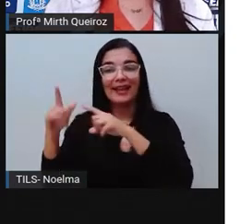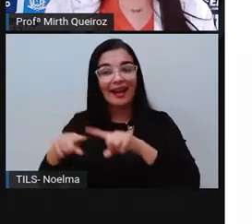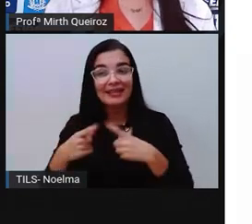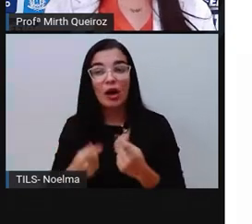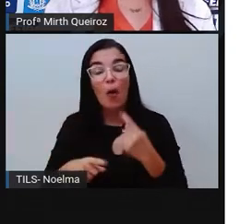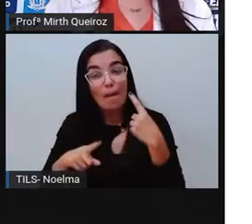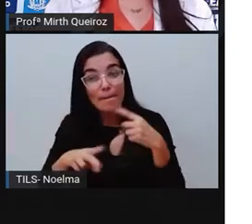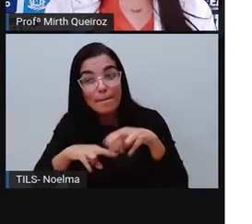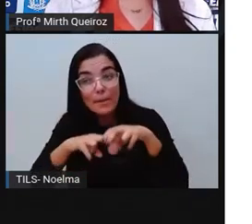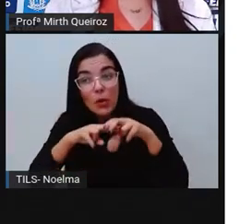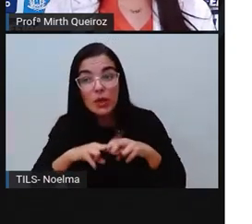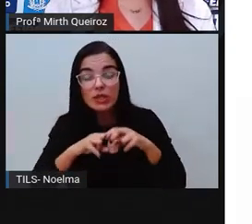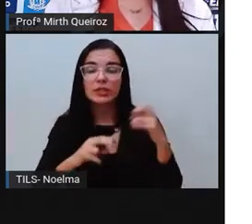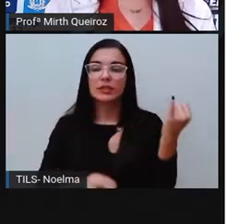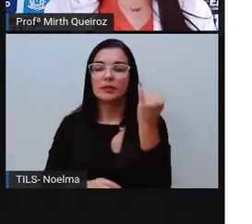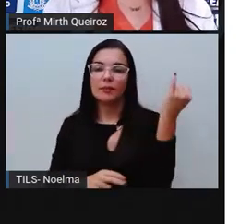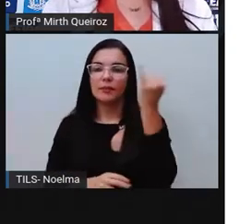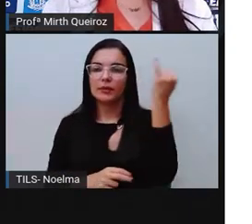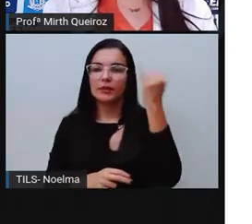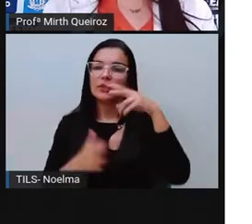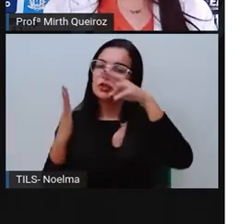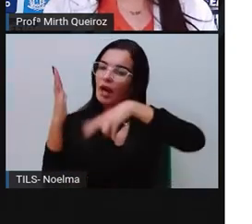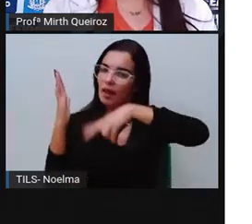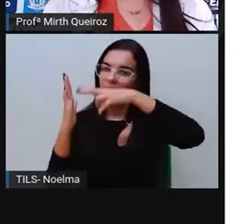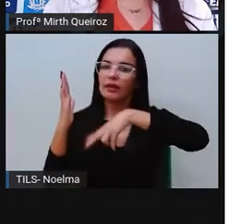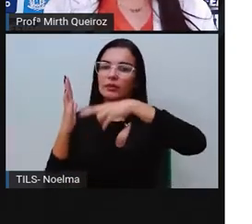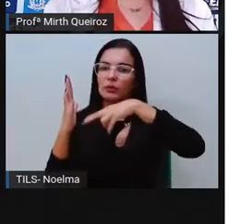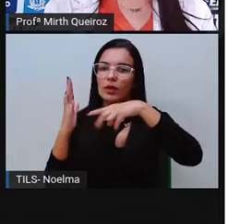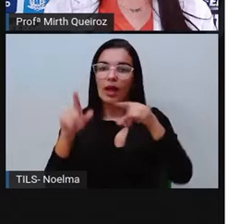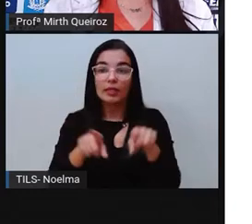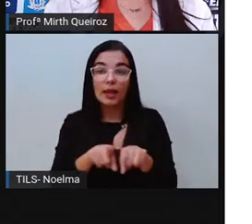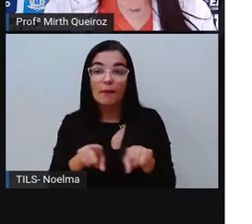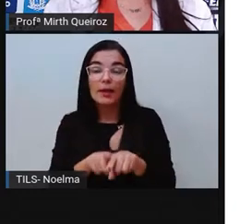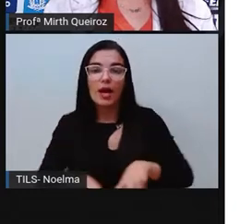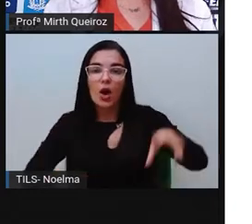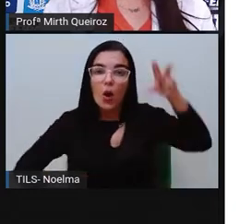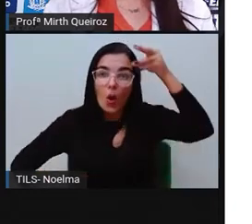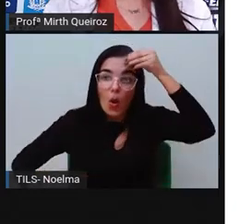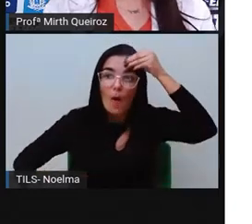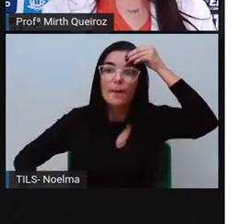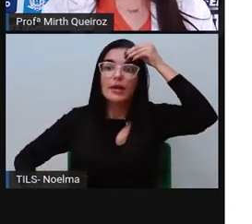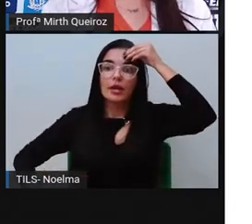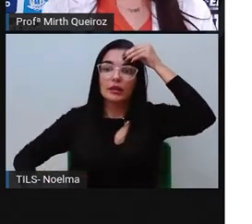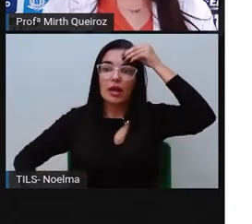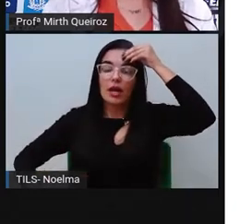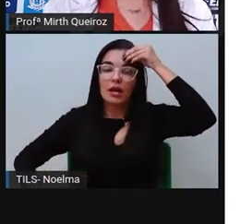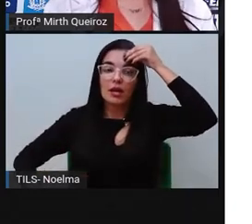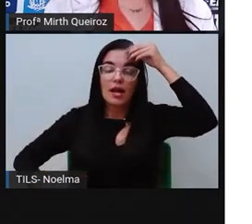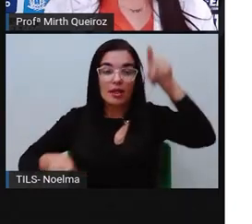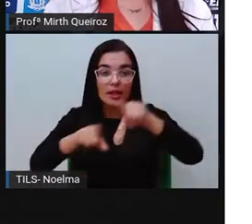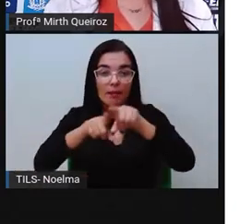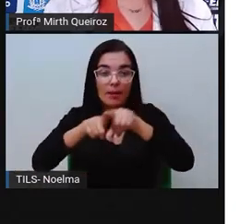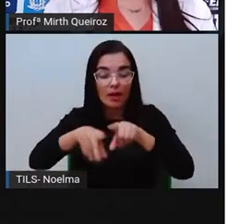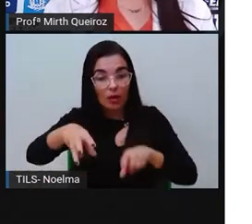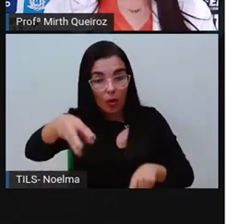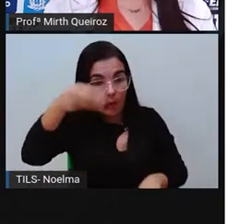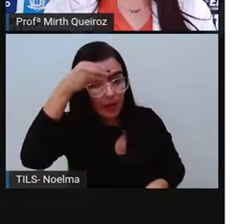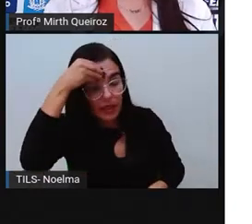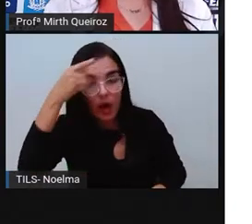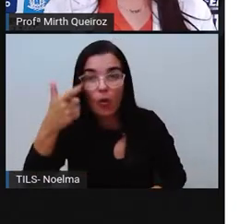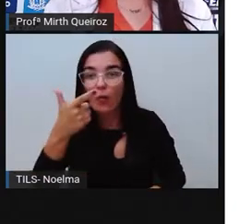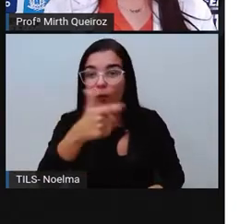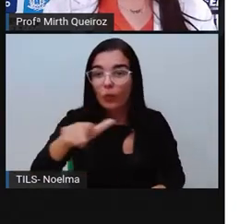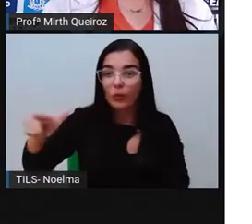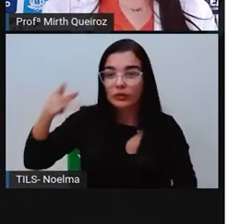importante pra que a gente conheça esse mundo. Compreender e ser compreendido pelos outros também, né? A partir da